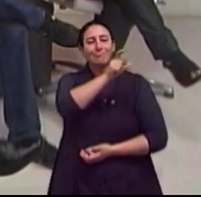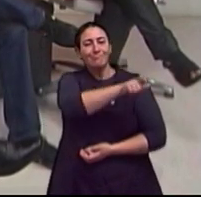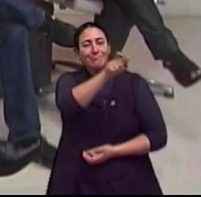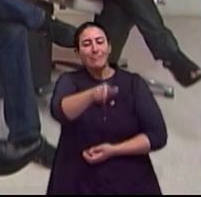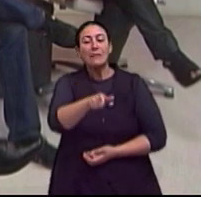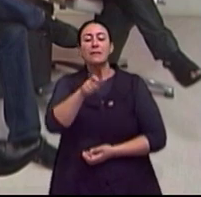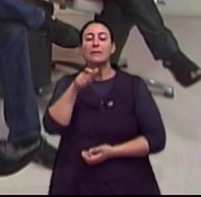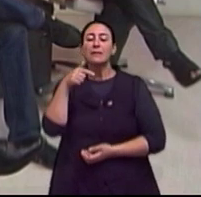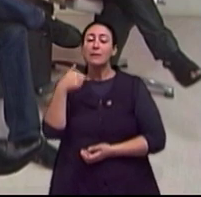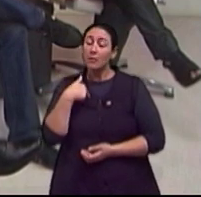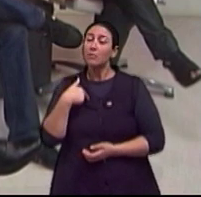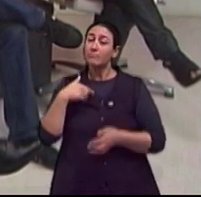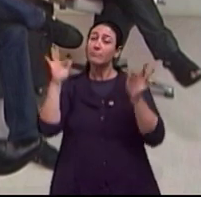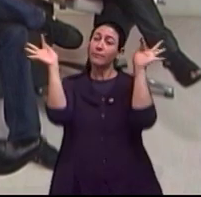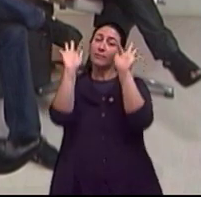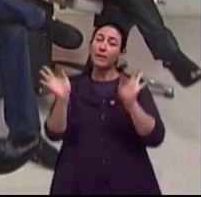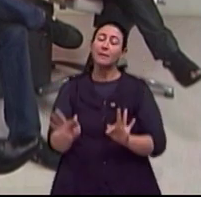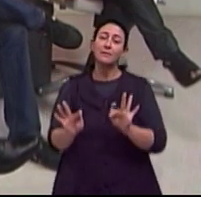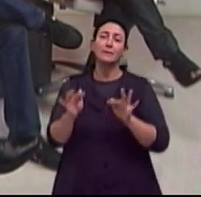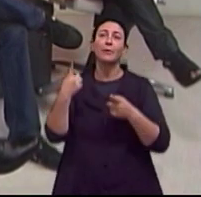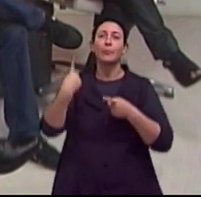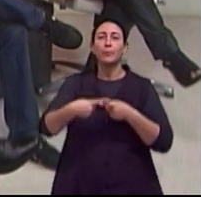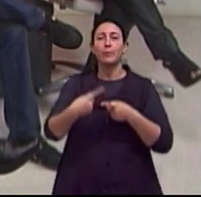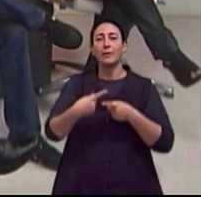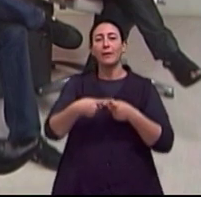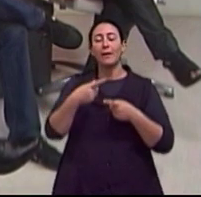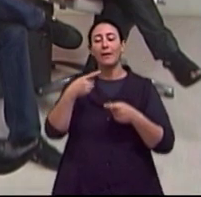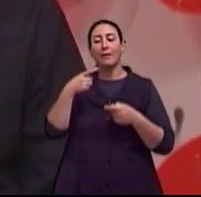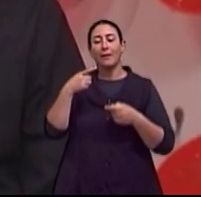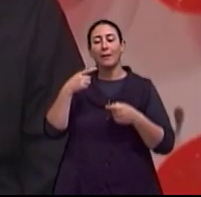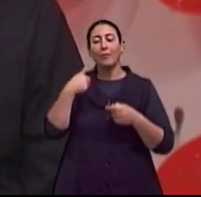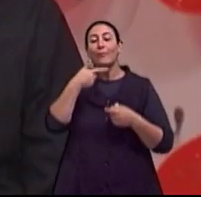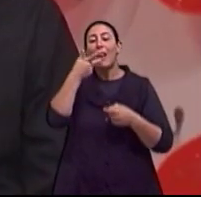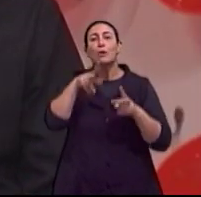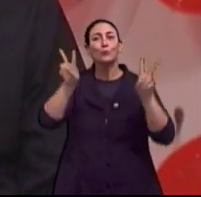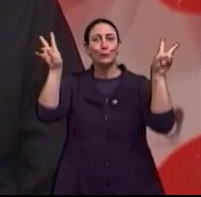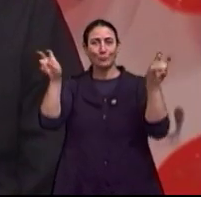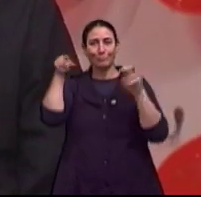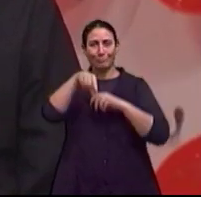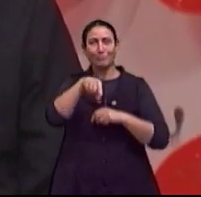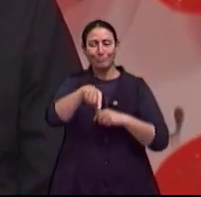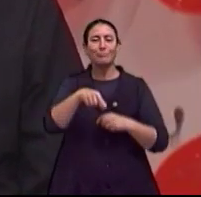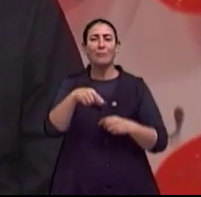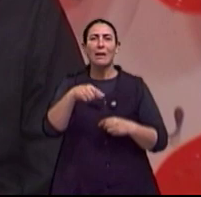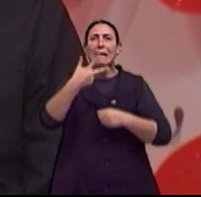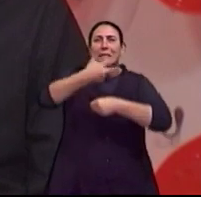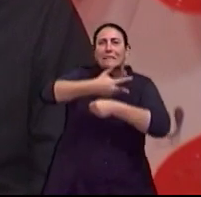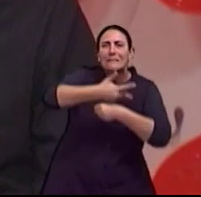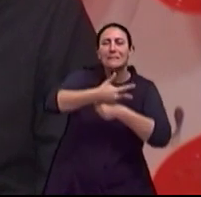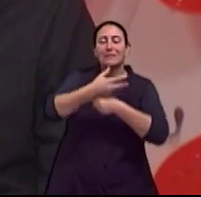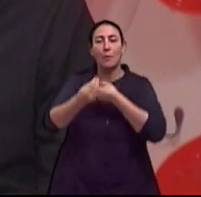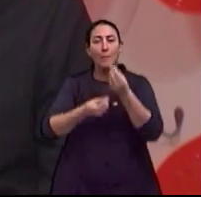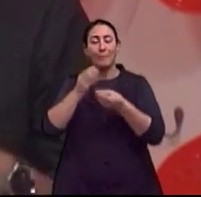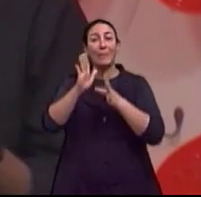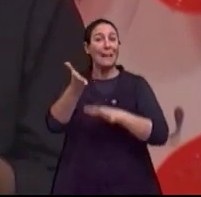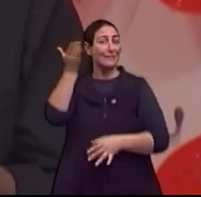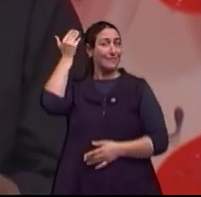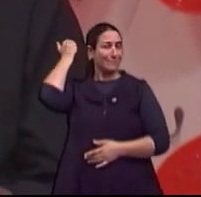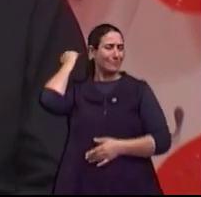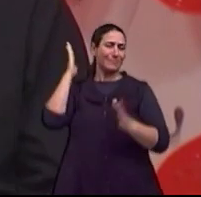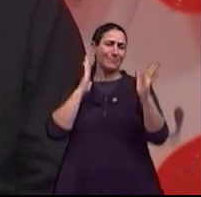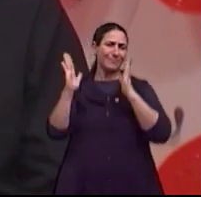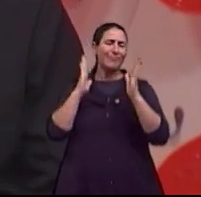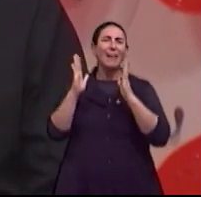E fico feliz por o valor dessa temática. Porque na época, casualmente, a história fiquei sabendo, ou